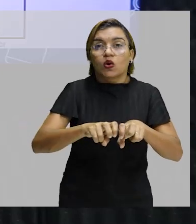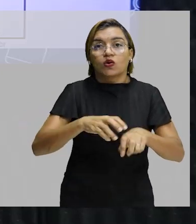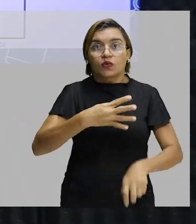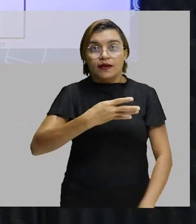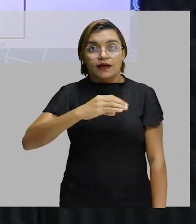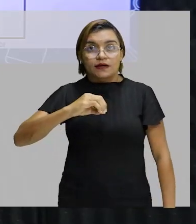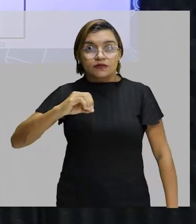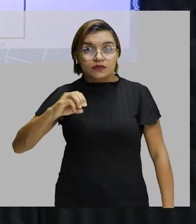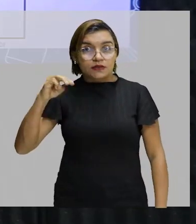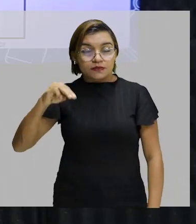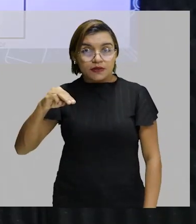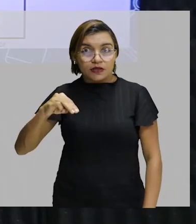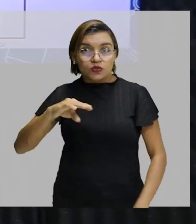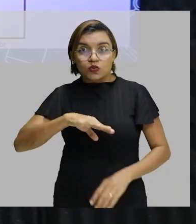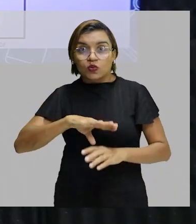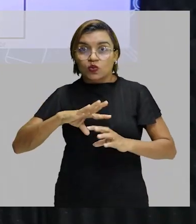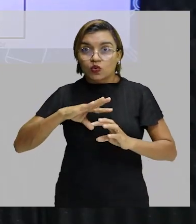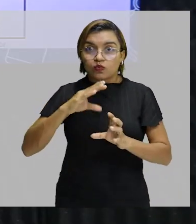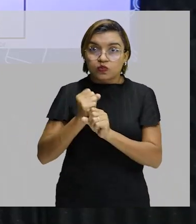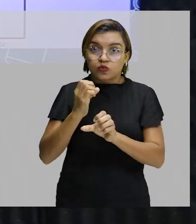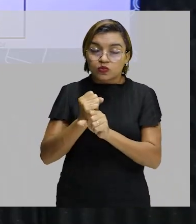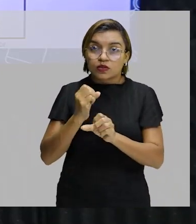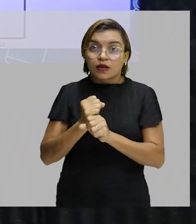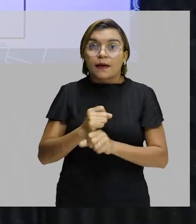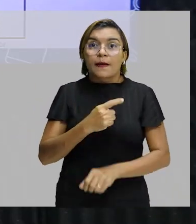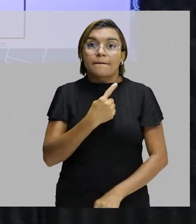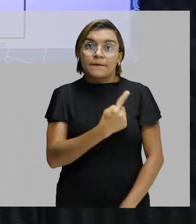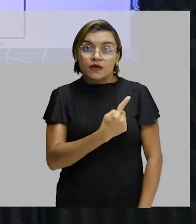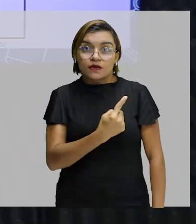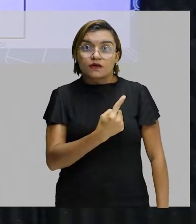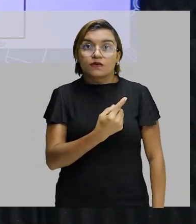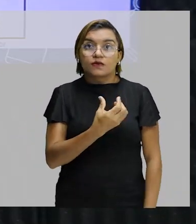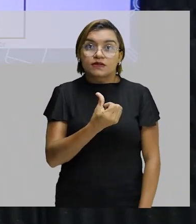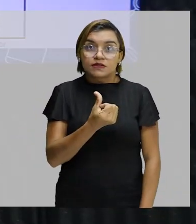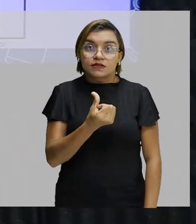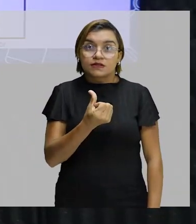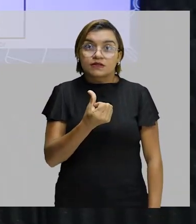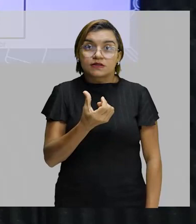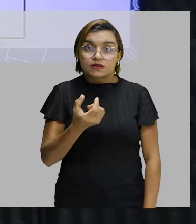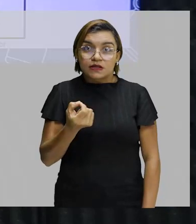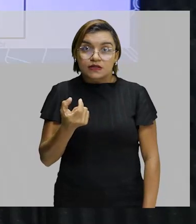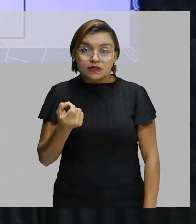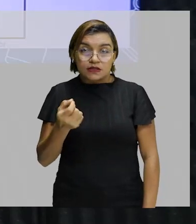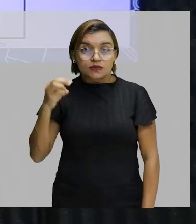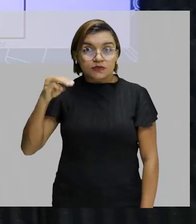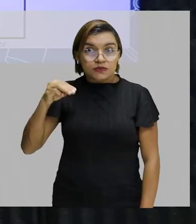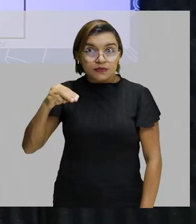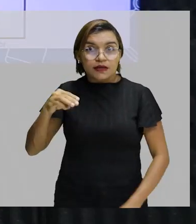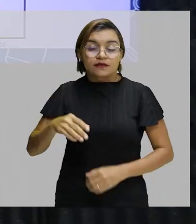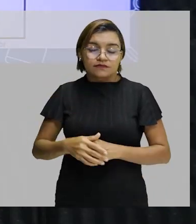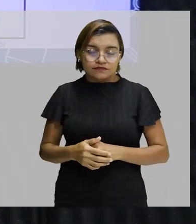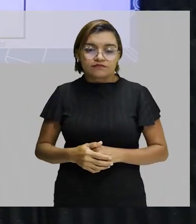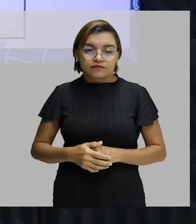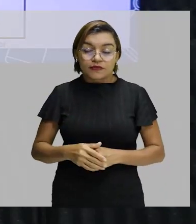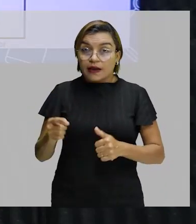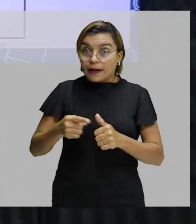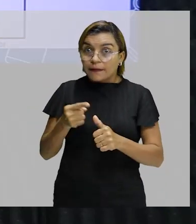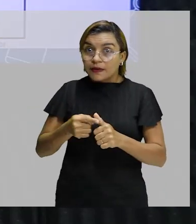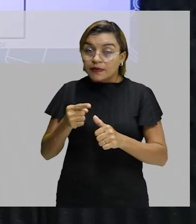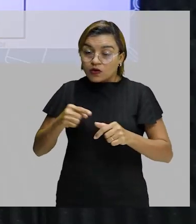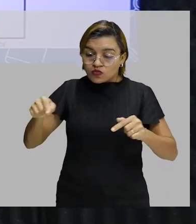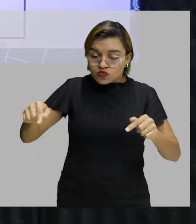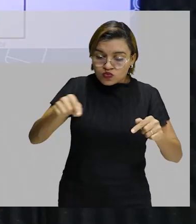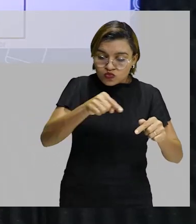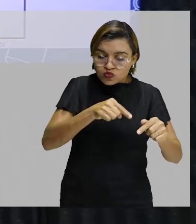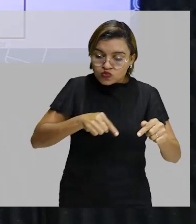prova tem um total de 1.600 m. Até falei para vocês que a primeira volta do revezamento 4 por 400,